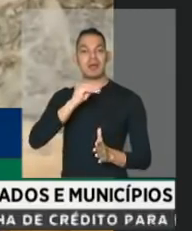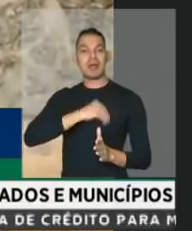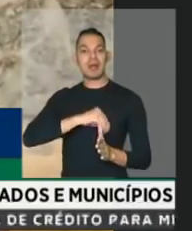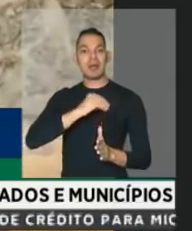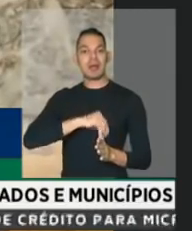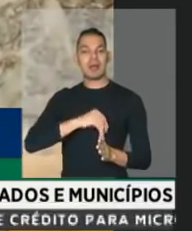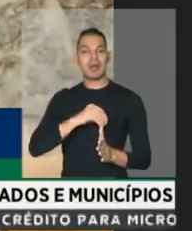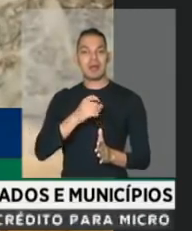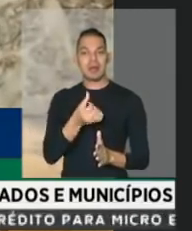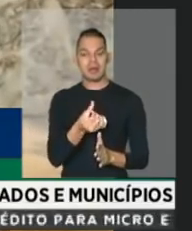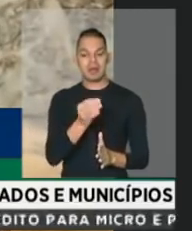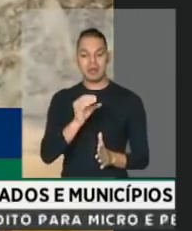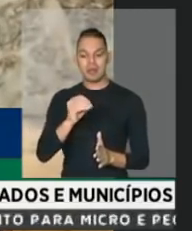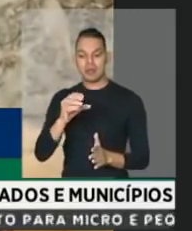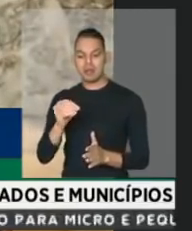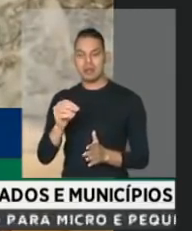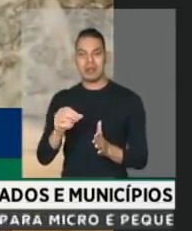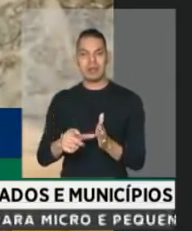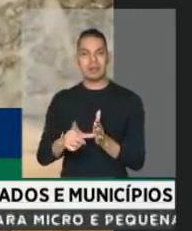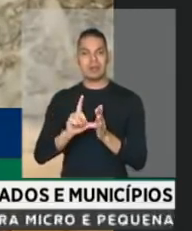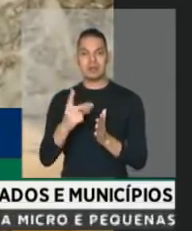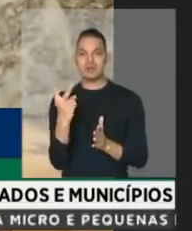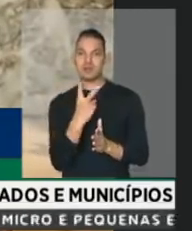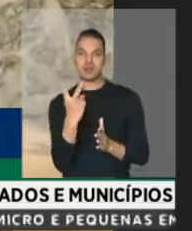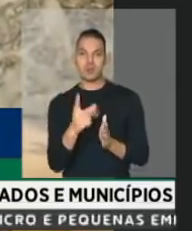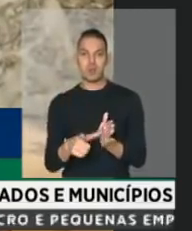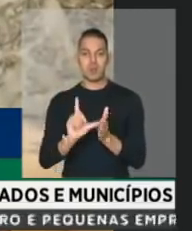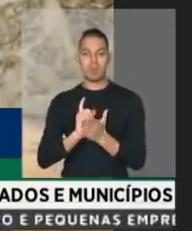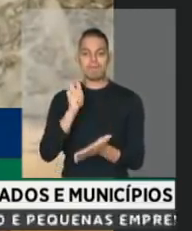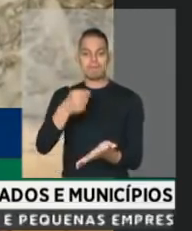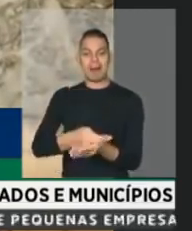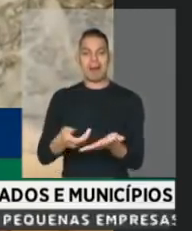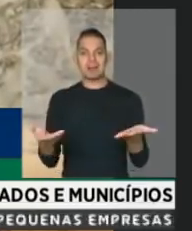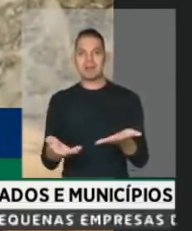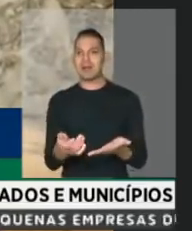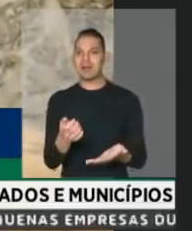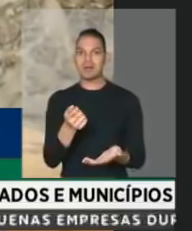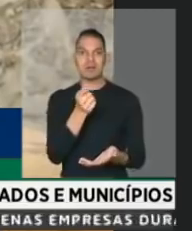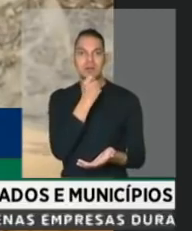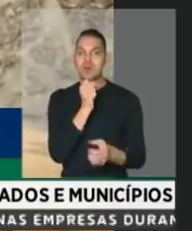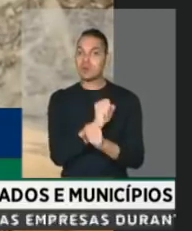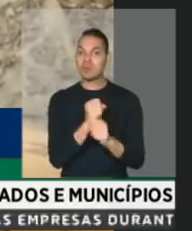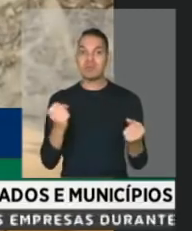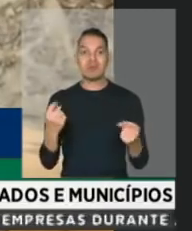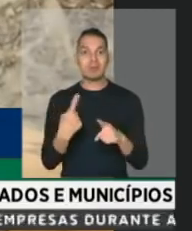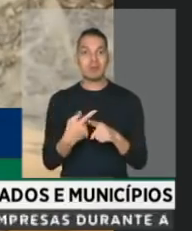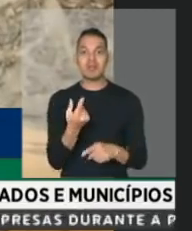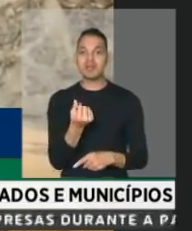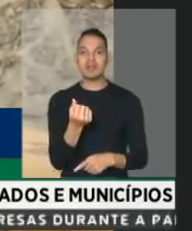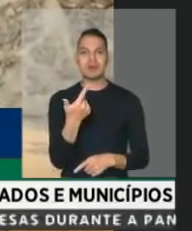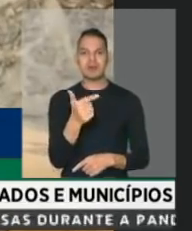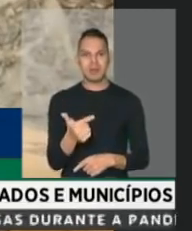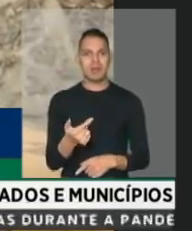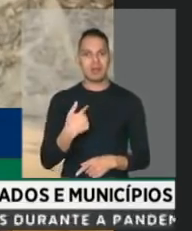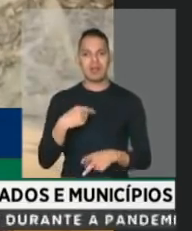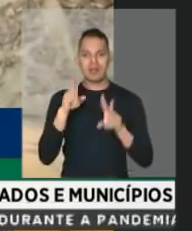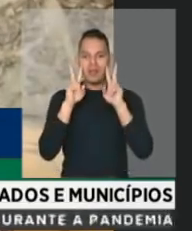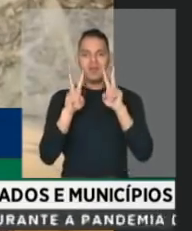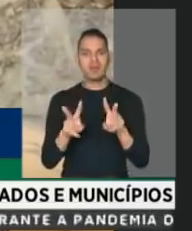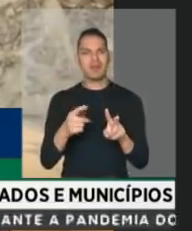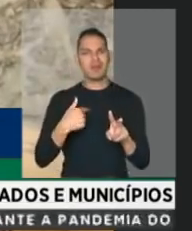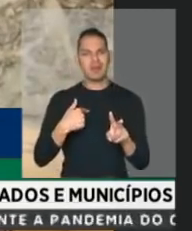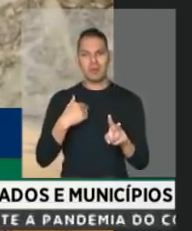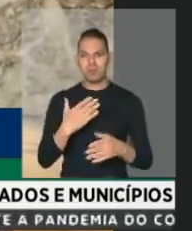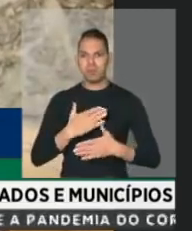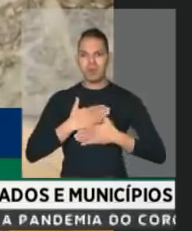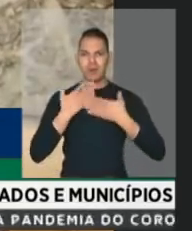recurso do auxílio emergencial, do pagamento emergencial, porque não há recurso. Eu, sinceramente,